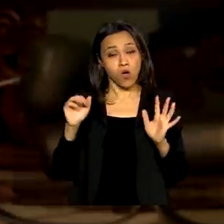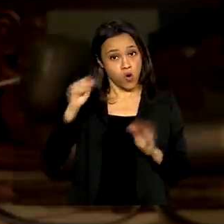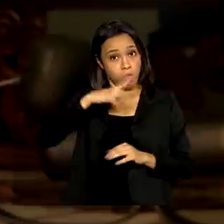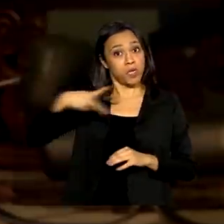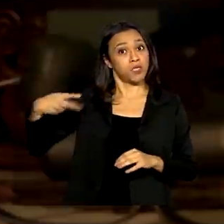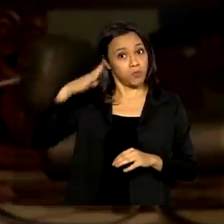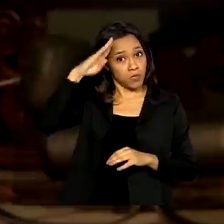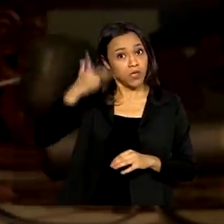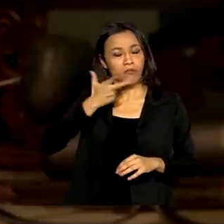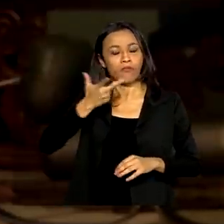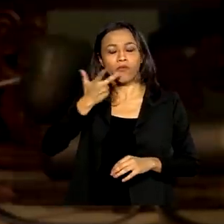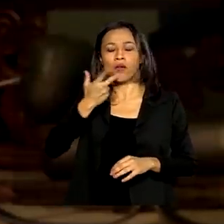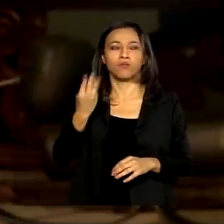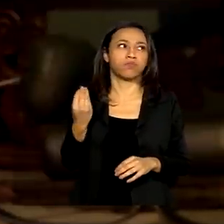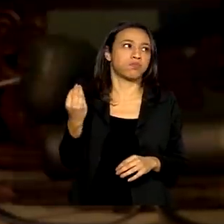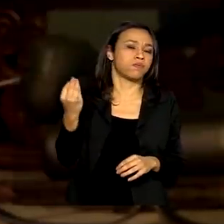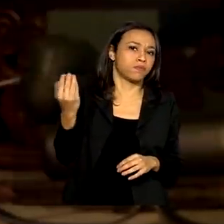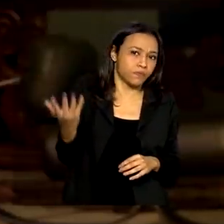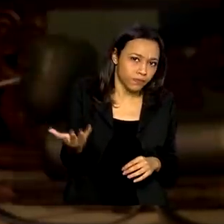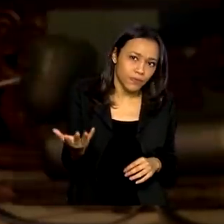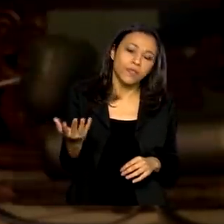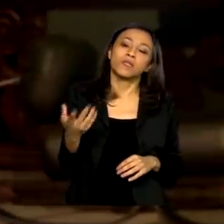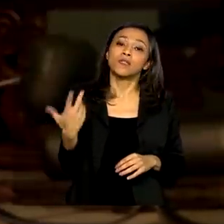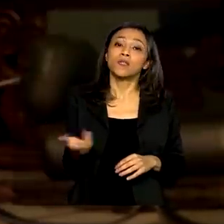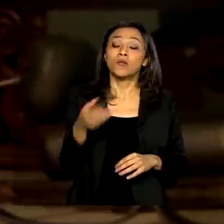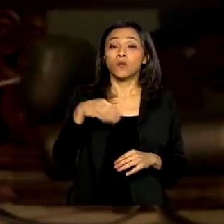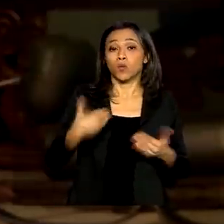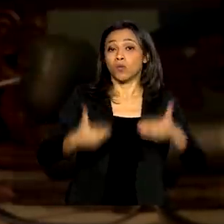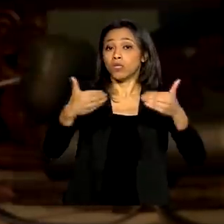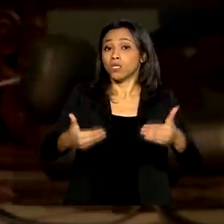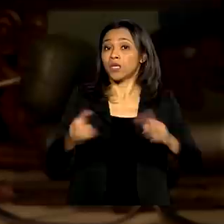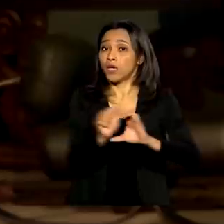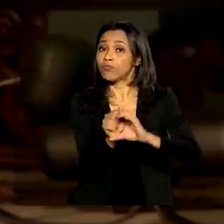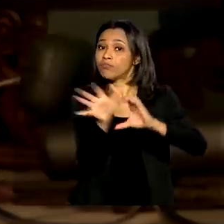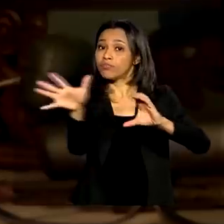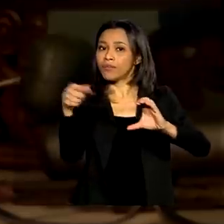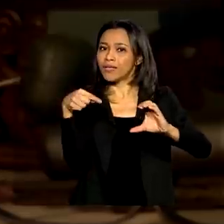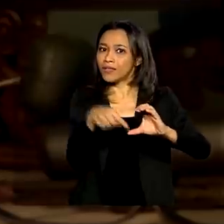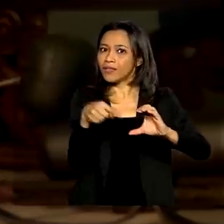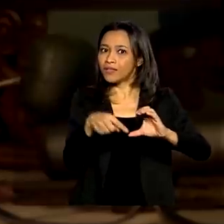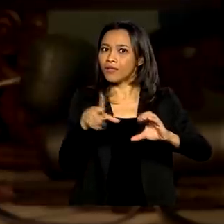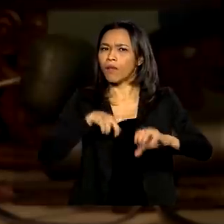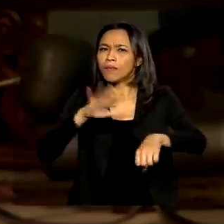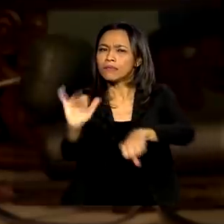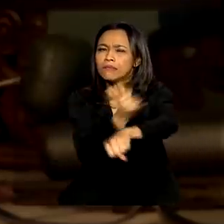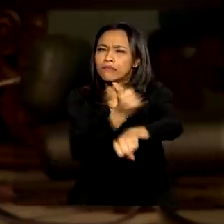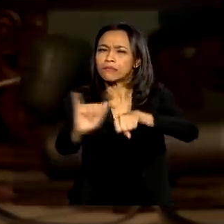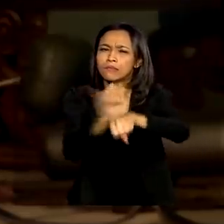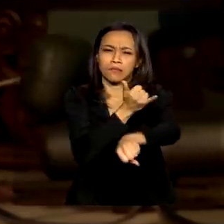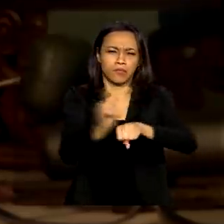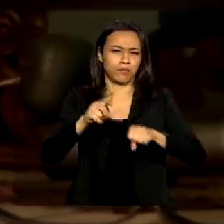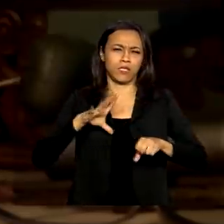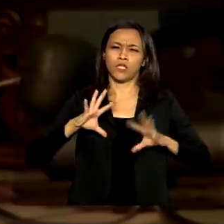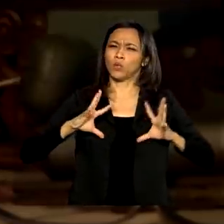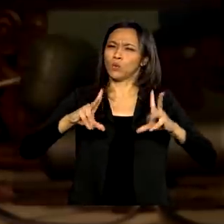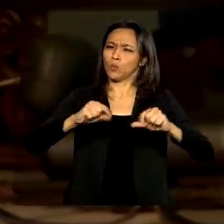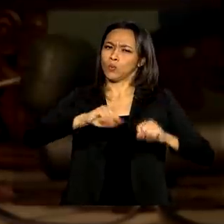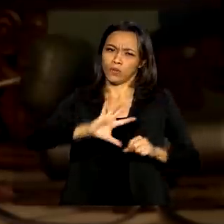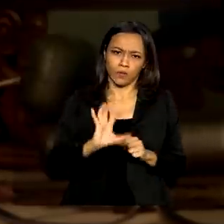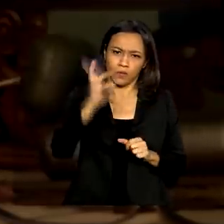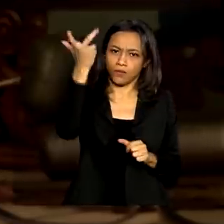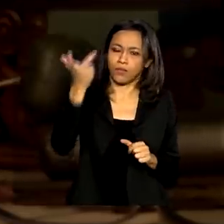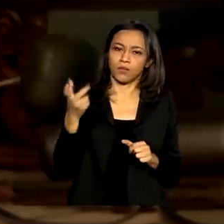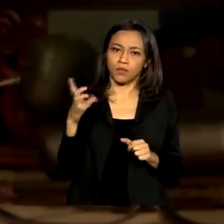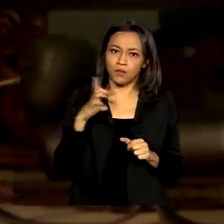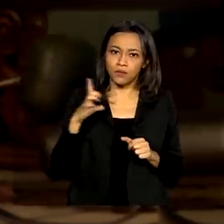falado muito sobre isso, e o Ministério de Ciência, Tecnologia, Inovações e Comunicações é o canal, vamos dizer assim, a ferramenta para que tudo isso aconteça, nós